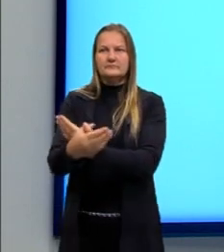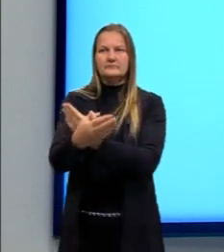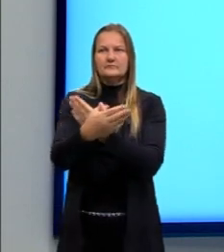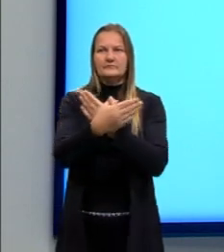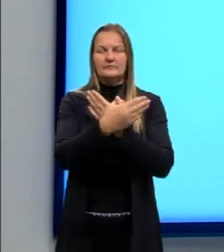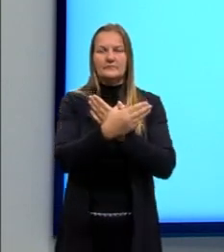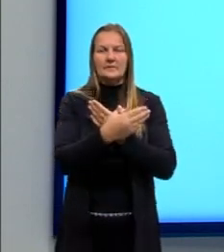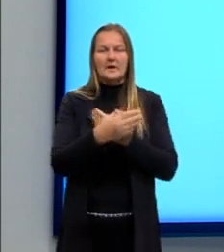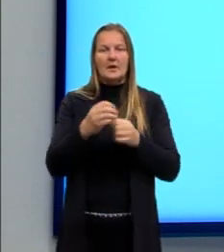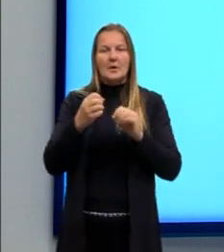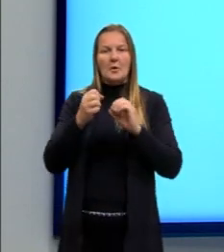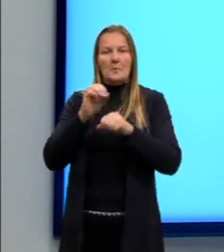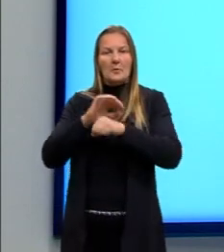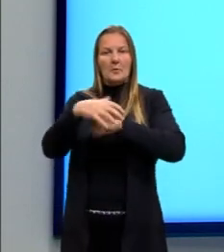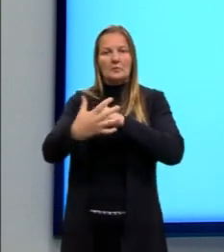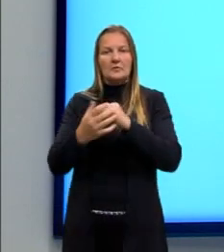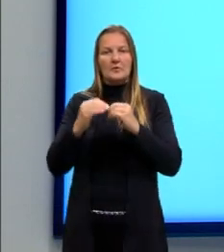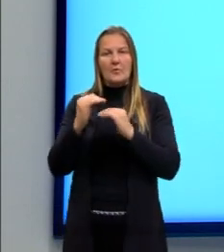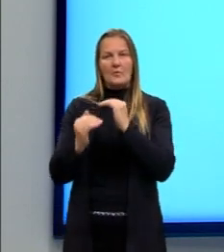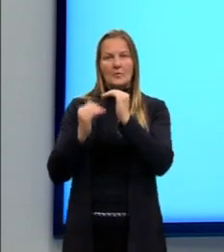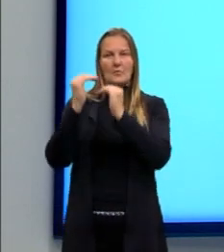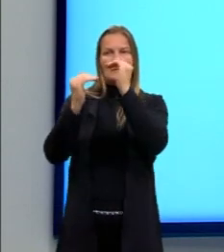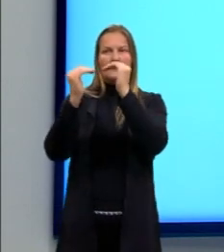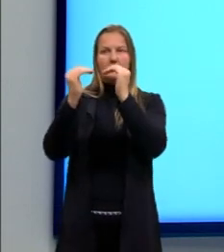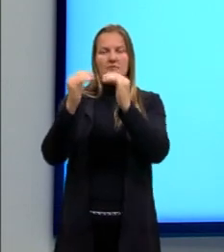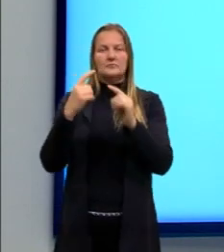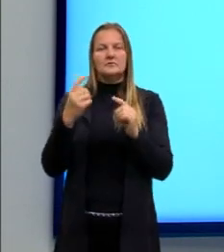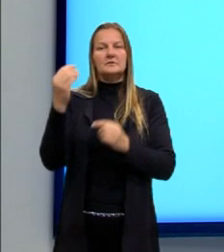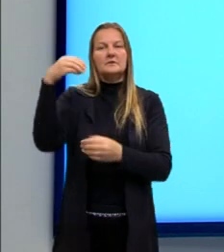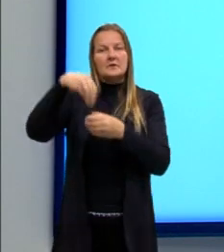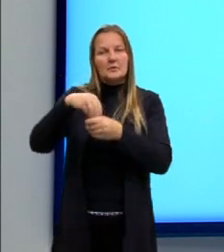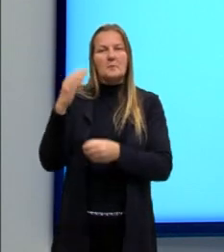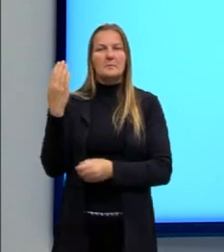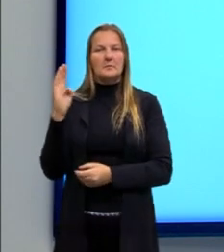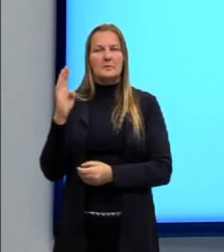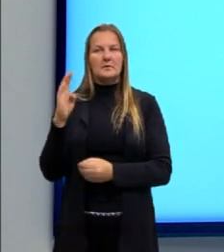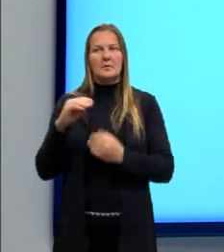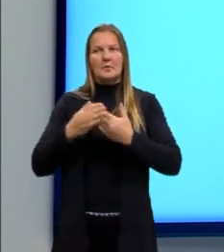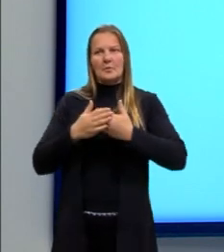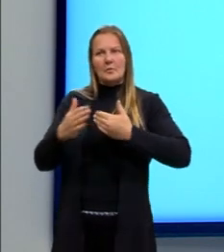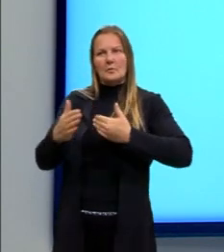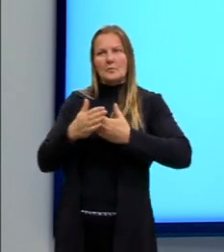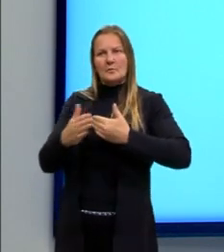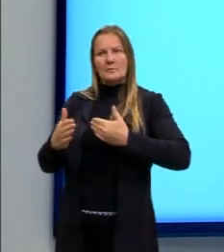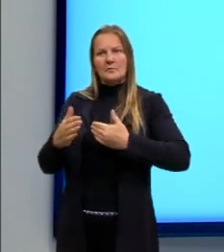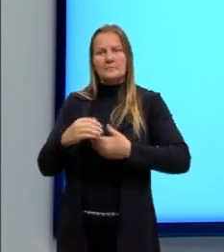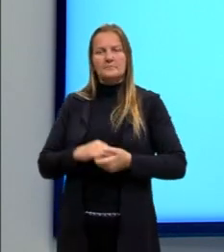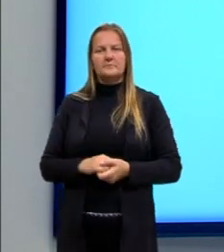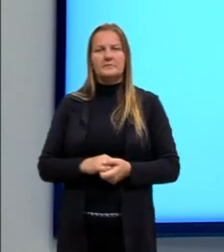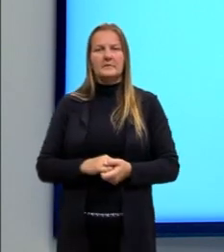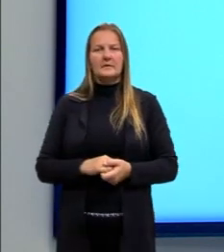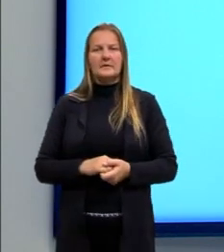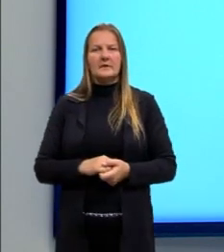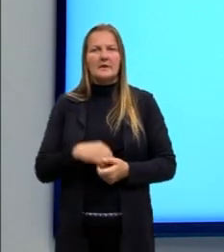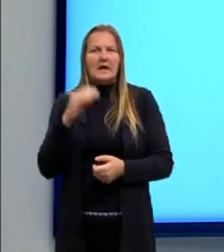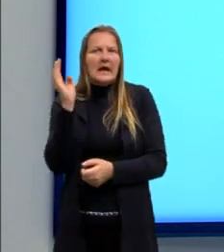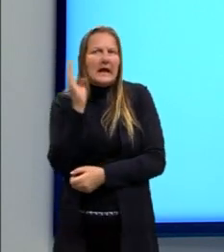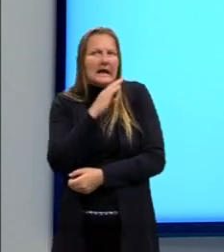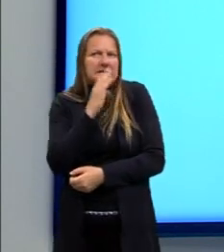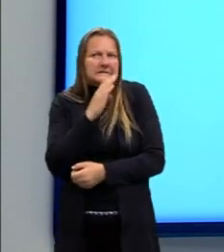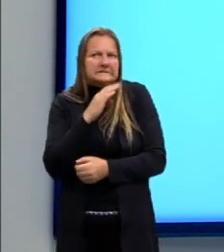característica então da evolução que a gente conhece, né? E da biologia. Elas se protegem então com uma espessa e